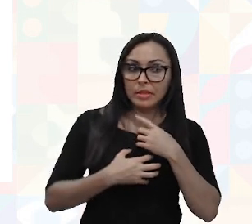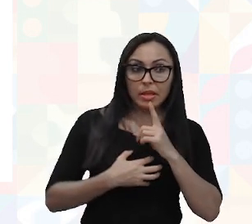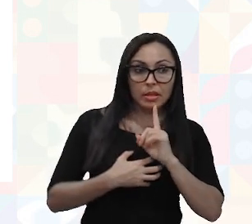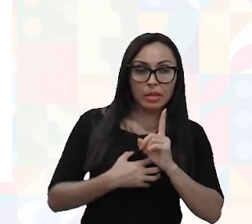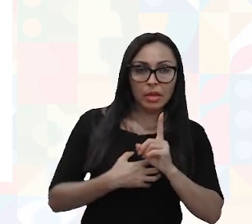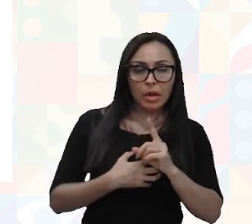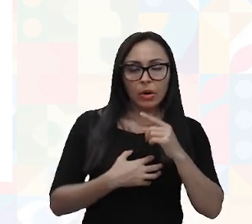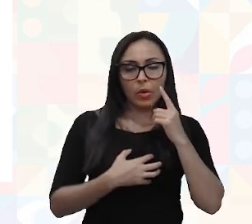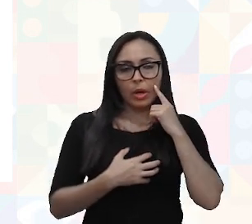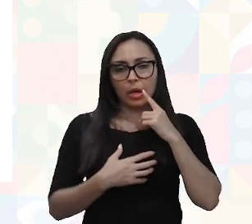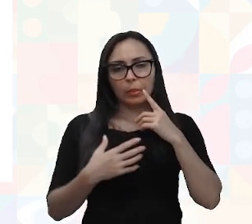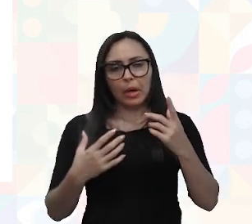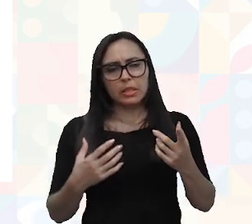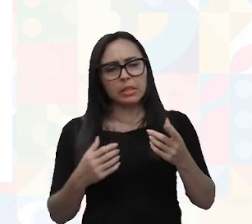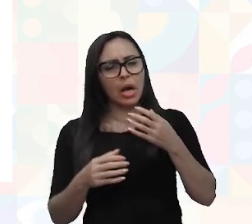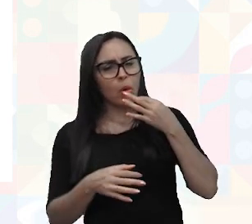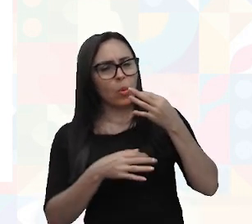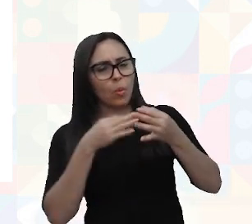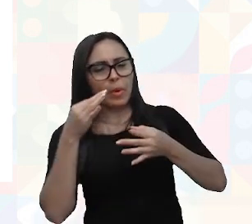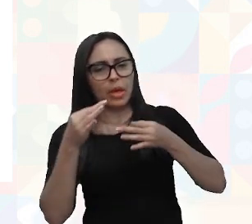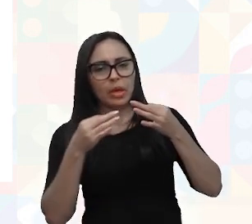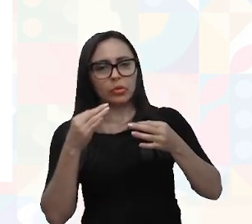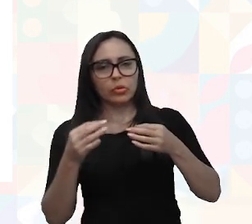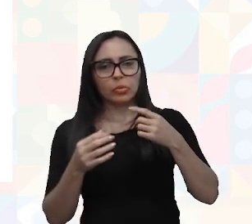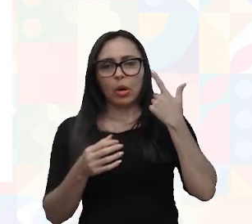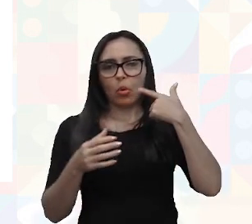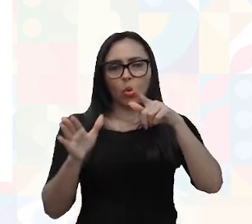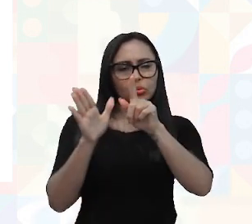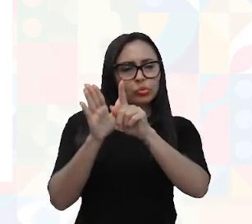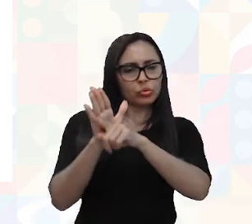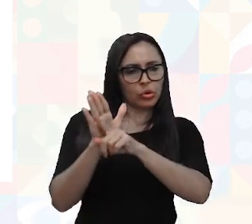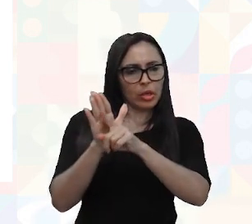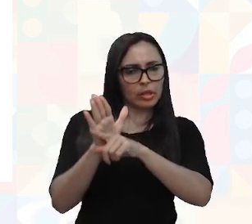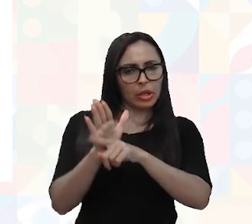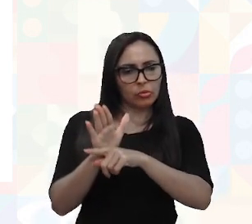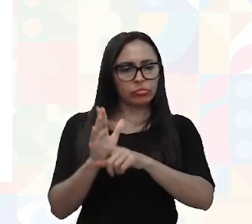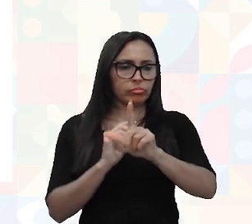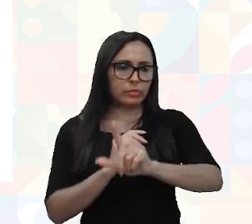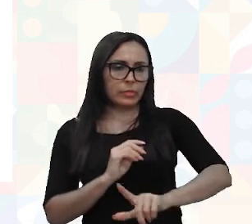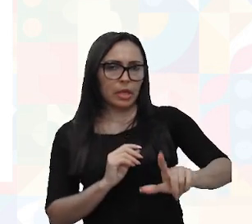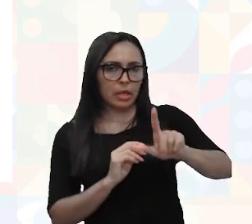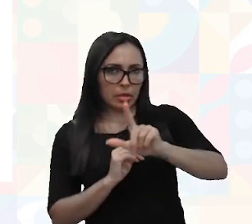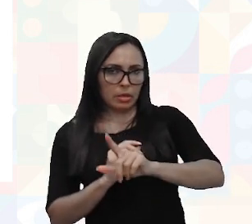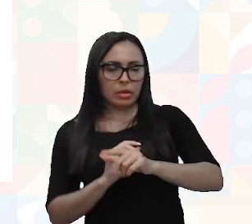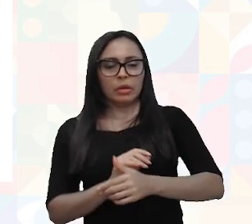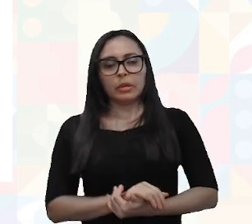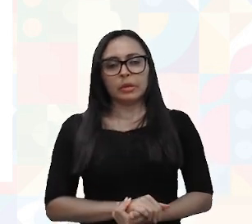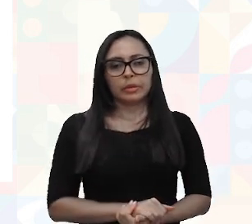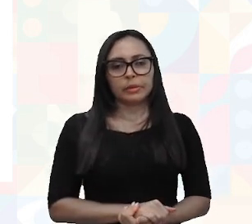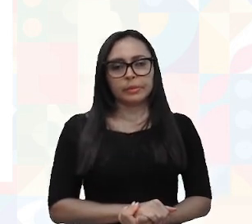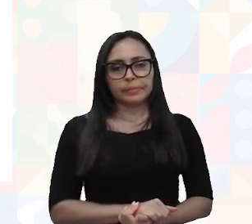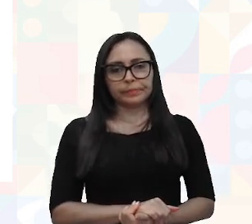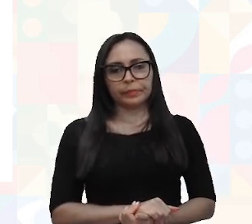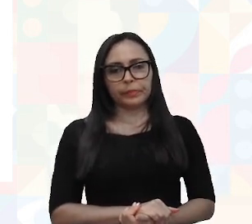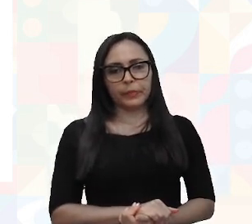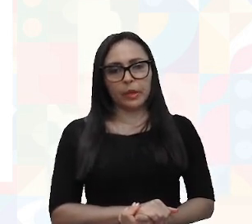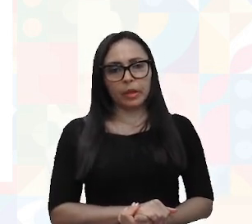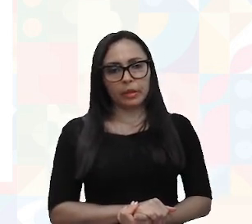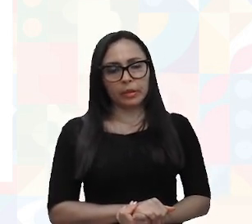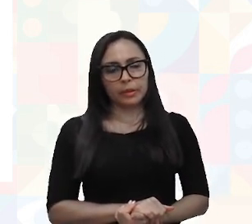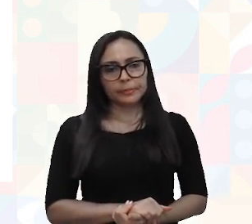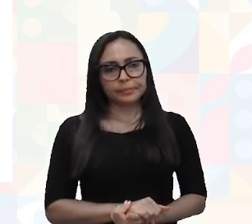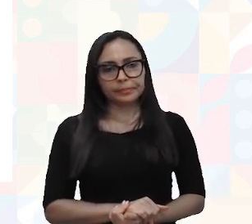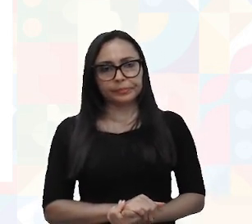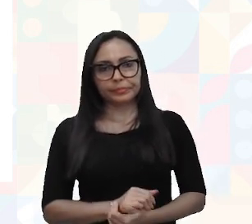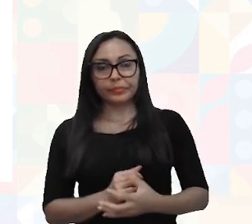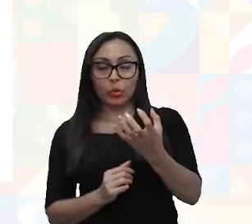é mais que uma questão de argumento e para outros gêneros de literatura, né. E é isso, eu queria,